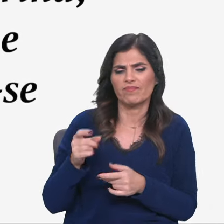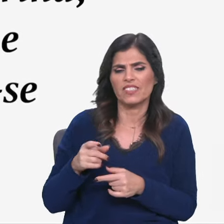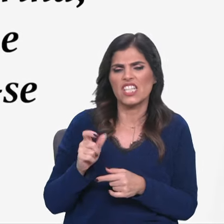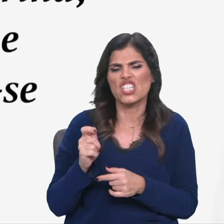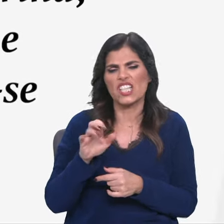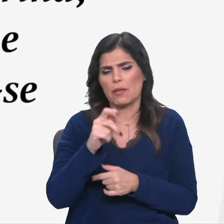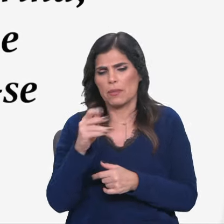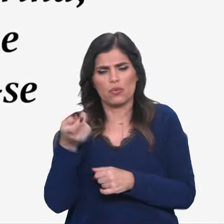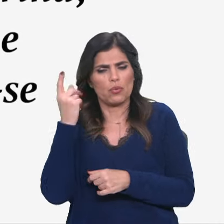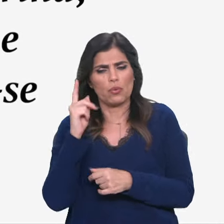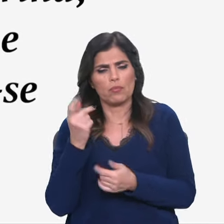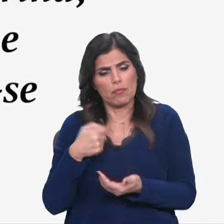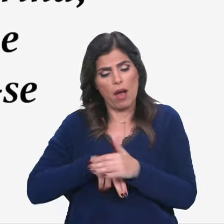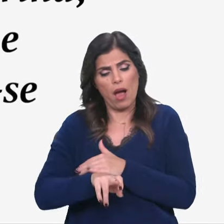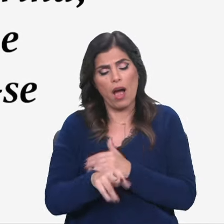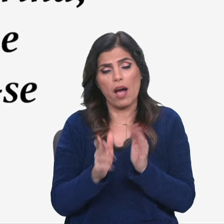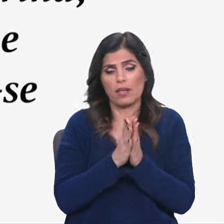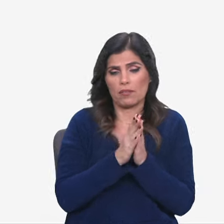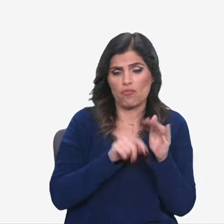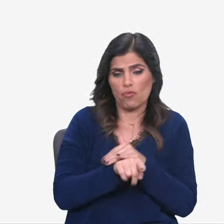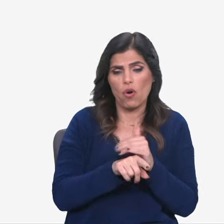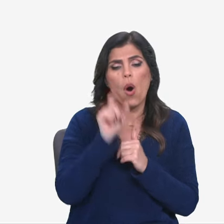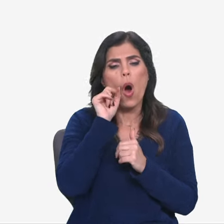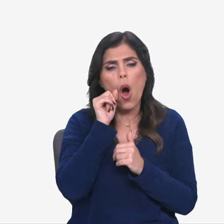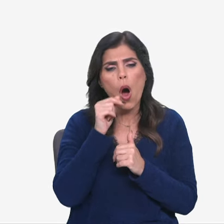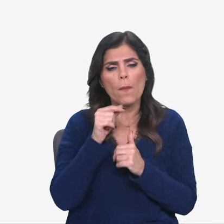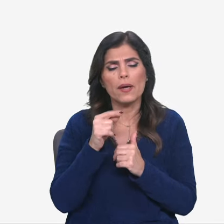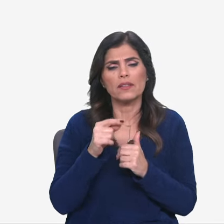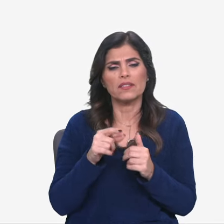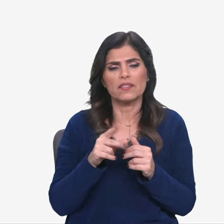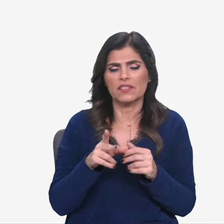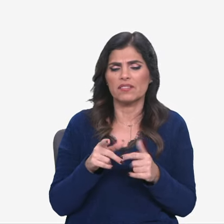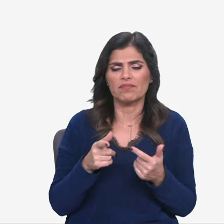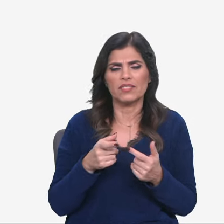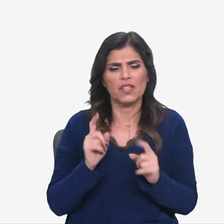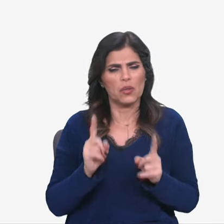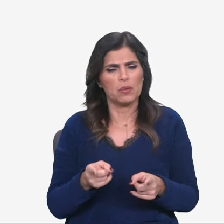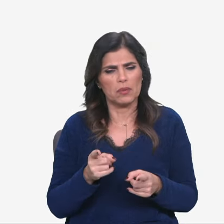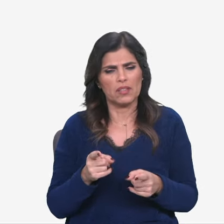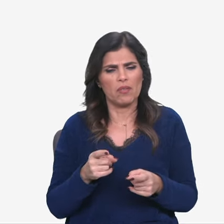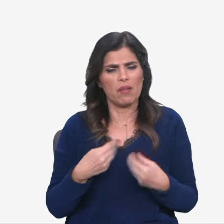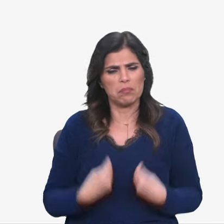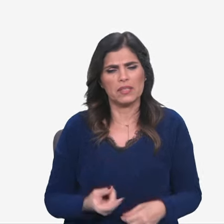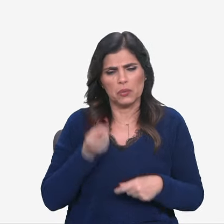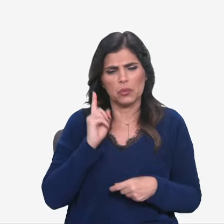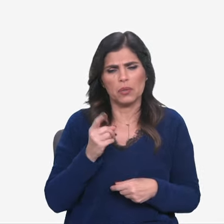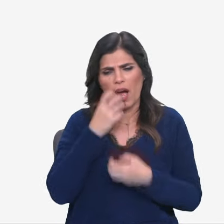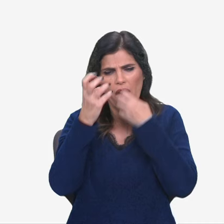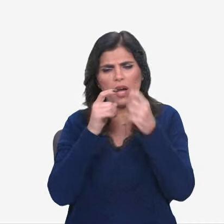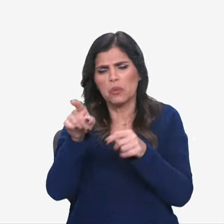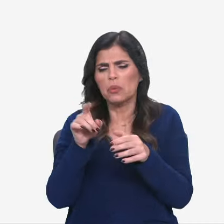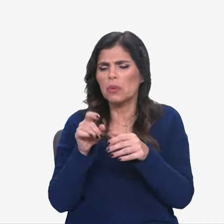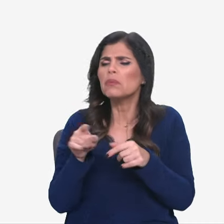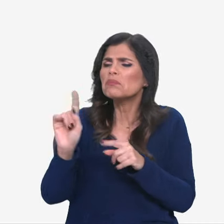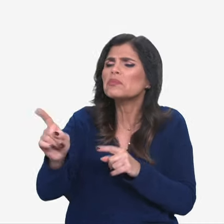Encontrava-se na sinagoga um homem com um espírito impuro que começou a gritar, que tens tu a ver connosco,